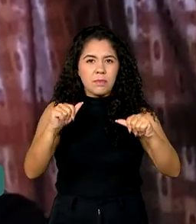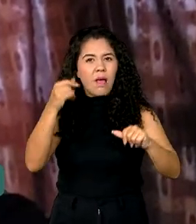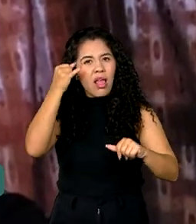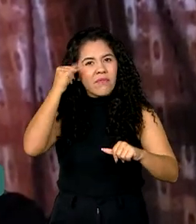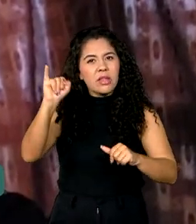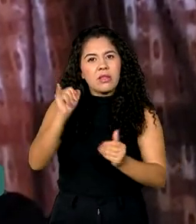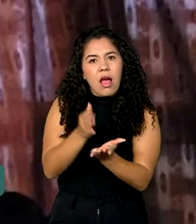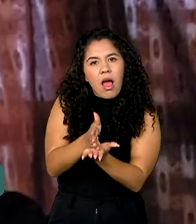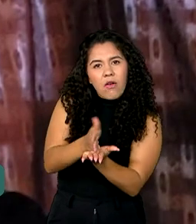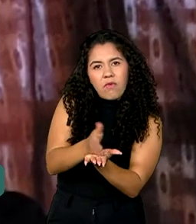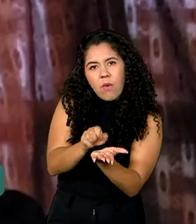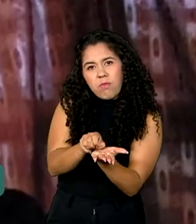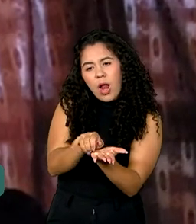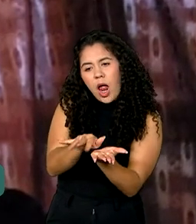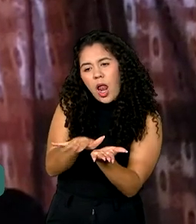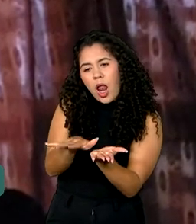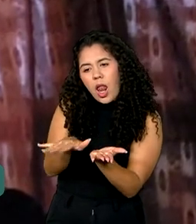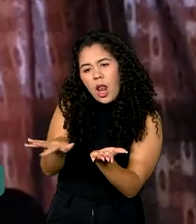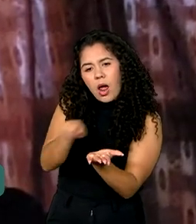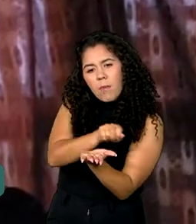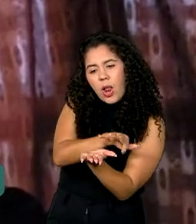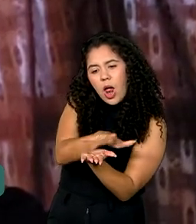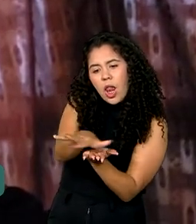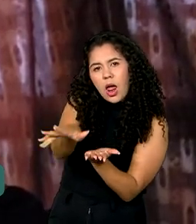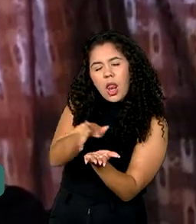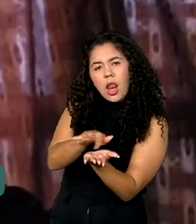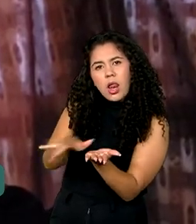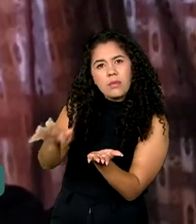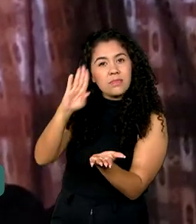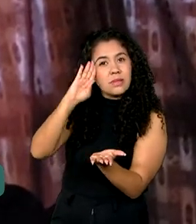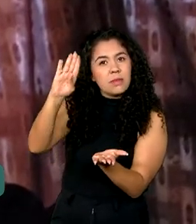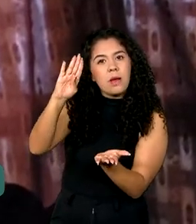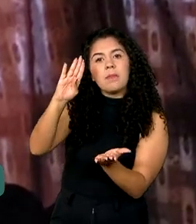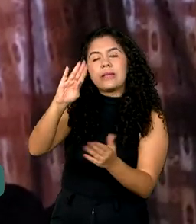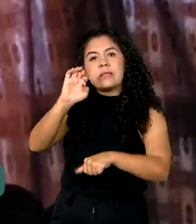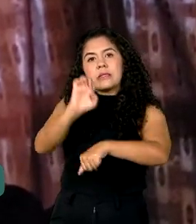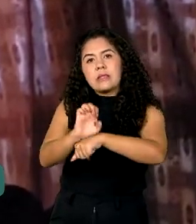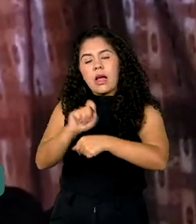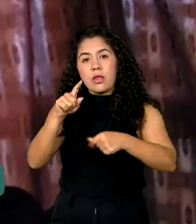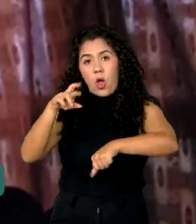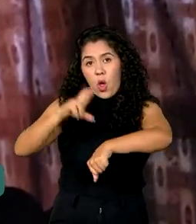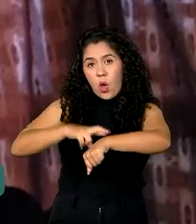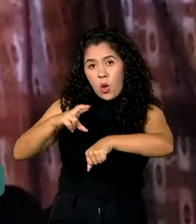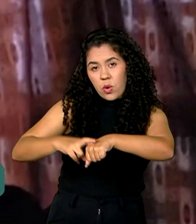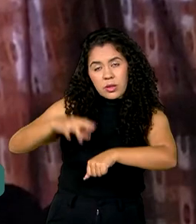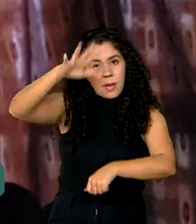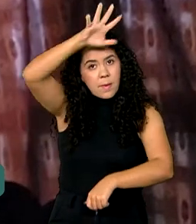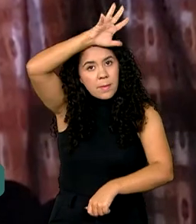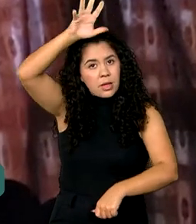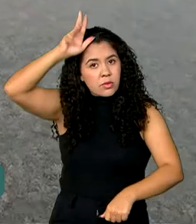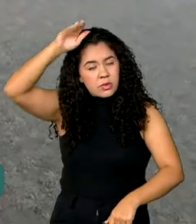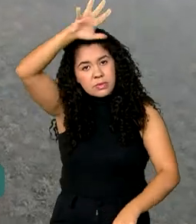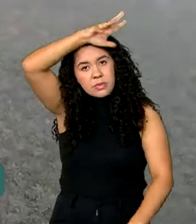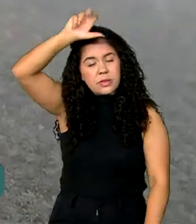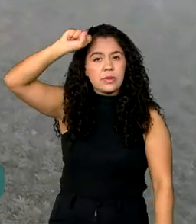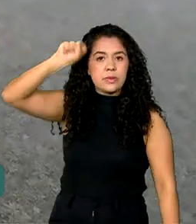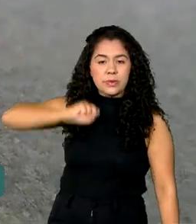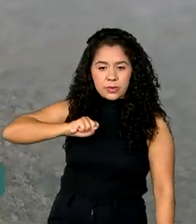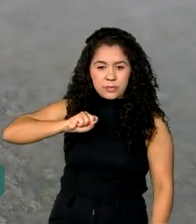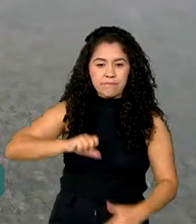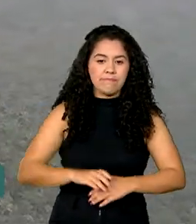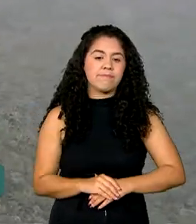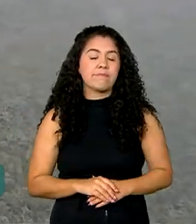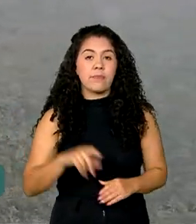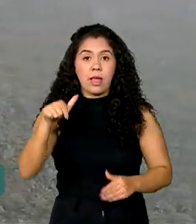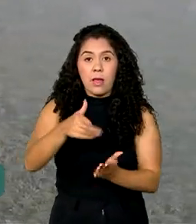atravessem as fronteiras dos três estados no Brasil nesse momento, que são Rondônia, Mato Grosso e Mato Grosso do Sul. Brasil